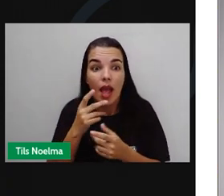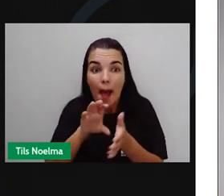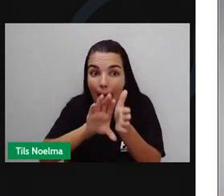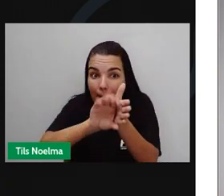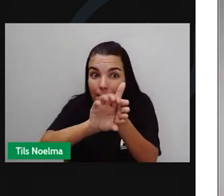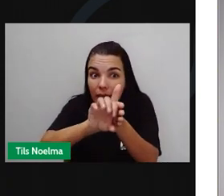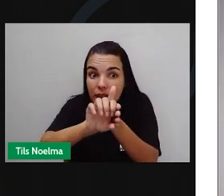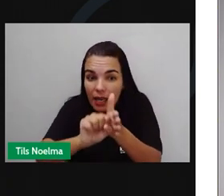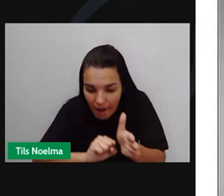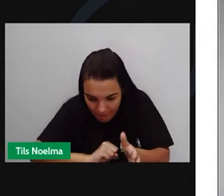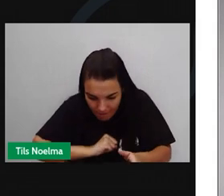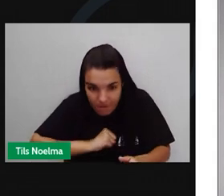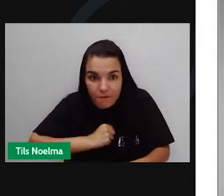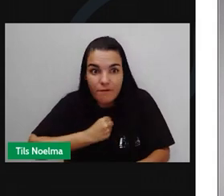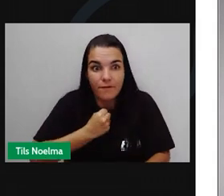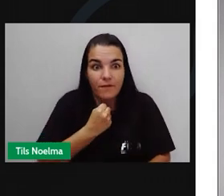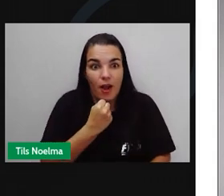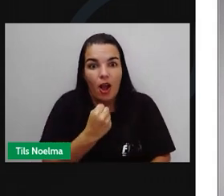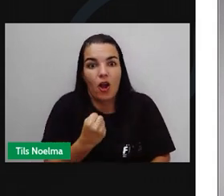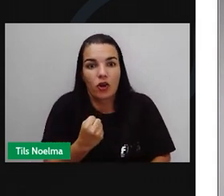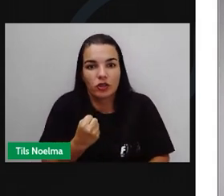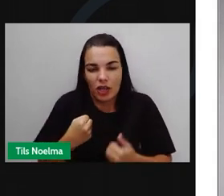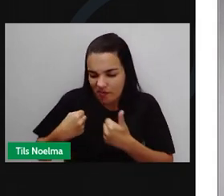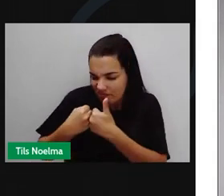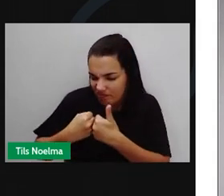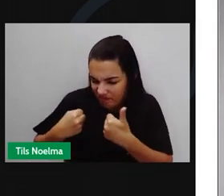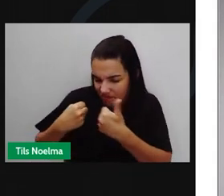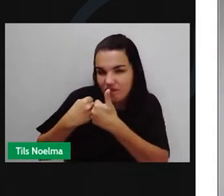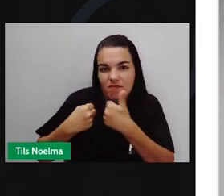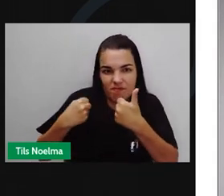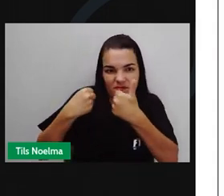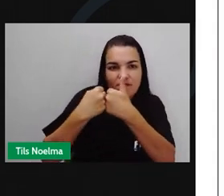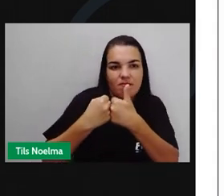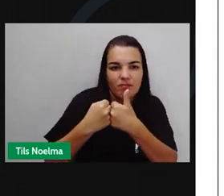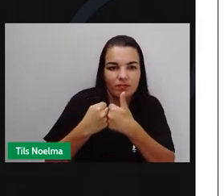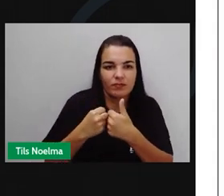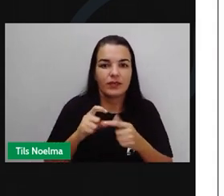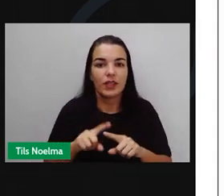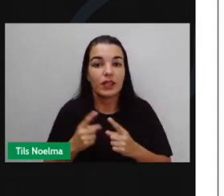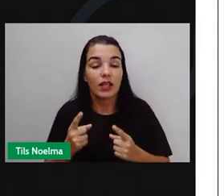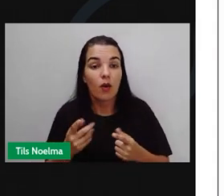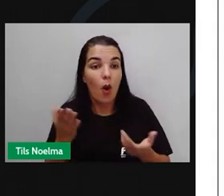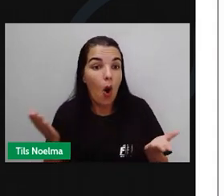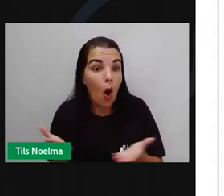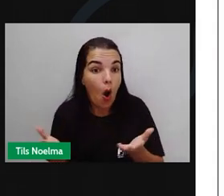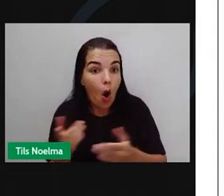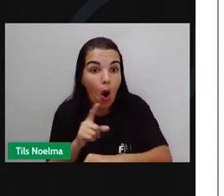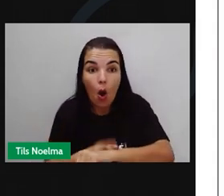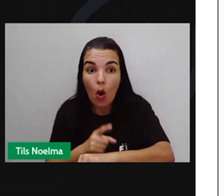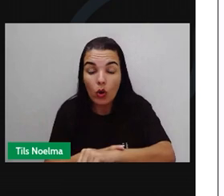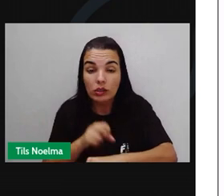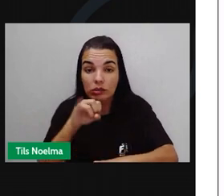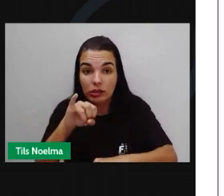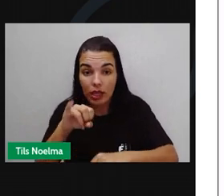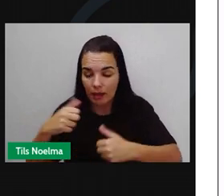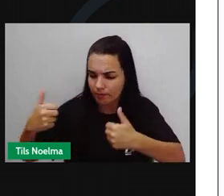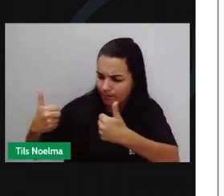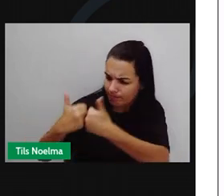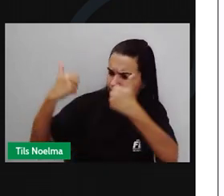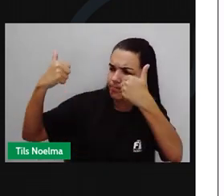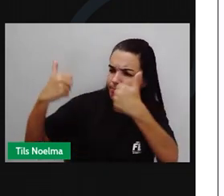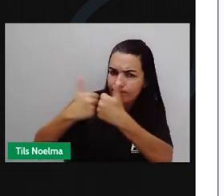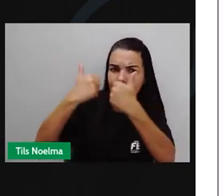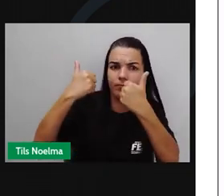que é a capacidade das bactérias de resistir aos efeitos do medicamento. Atualmente, a resistência aos antibióticos está